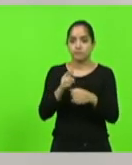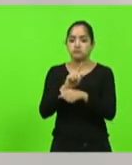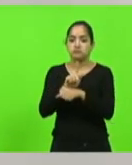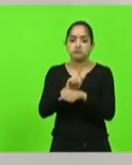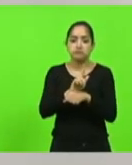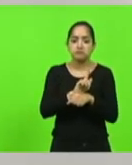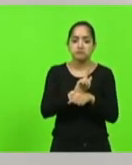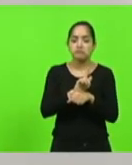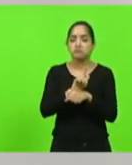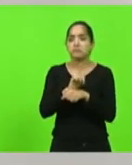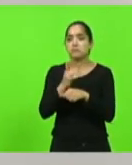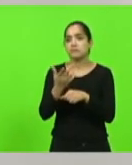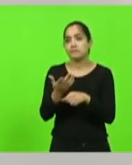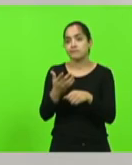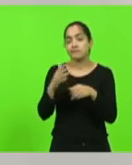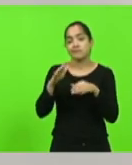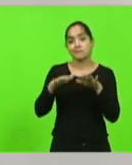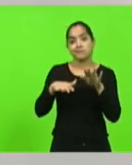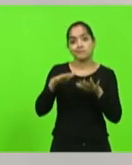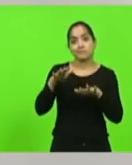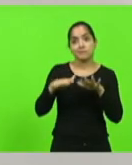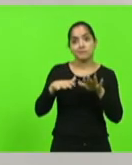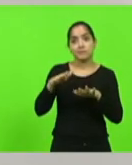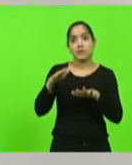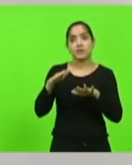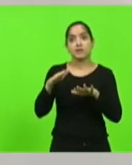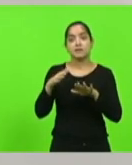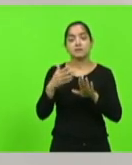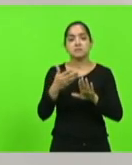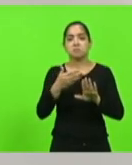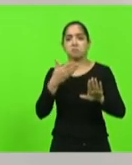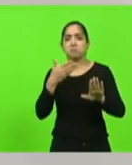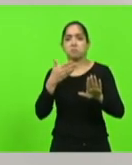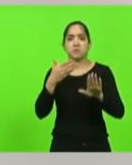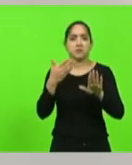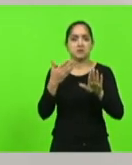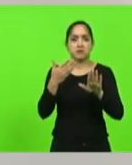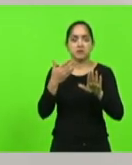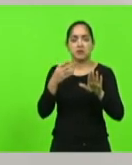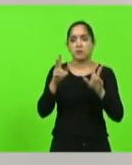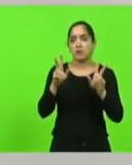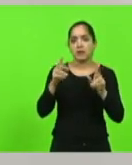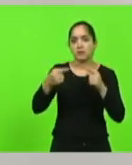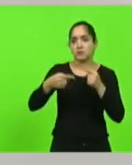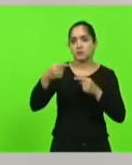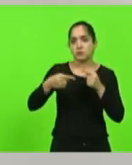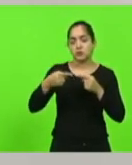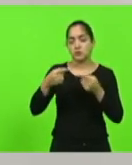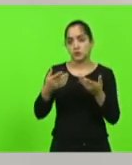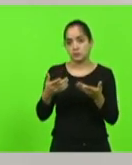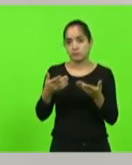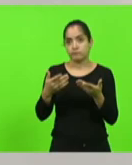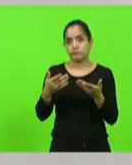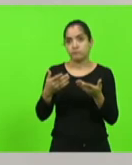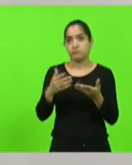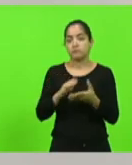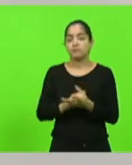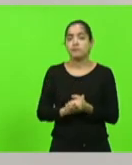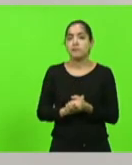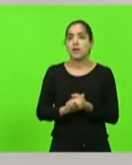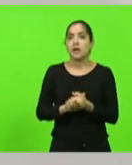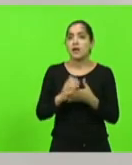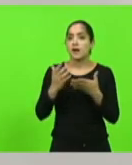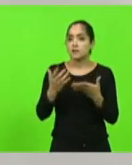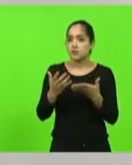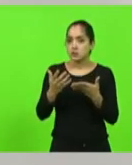Entretanto, muitas vezes se afasta desse tema, ninguém quer conversar disso. E é importantíssimo, porque sim, nós temos